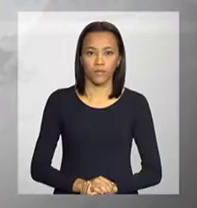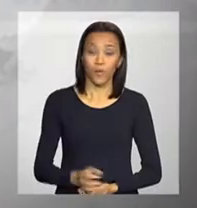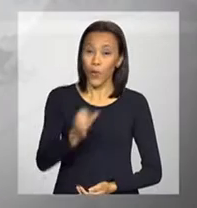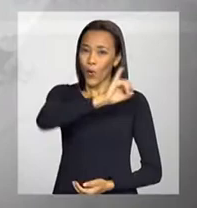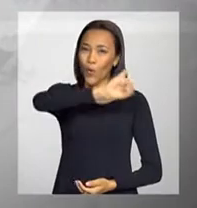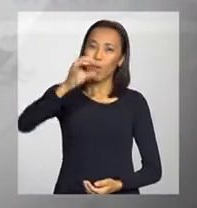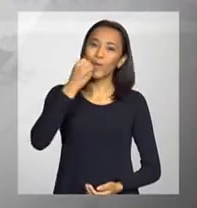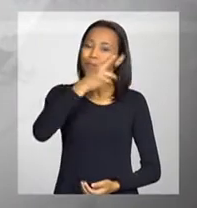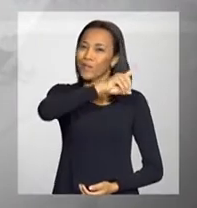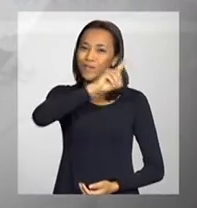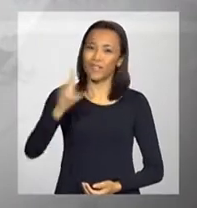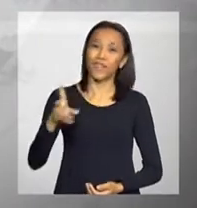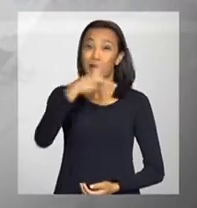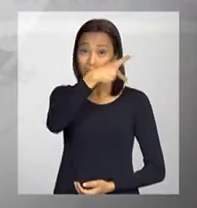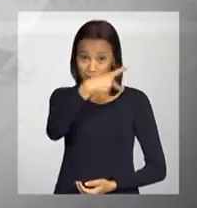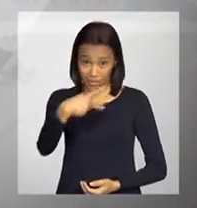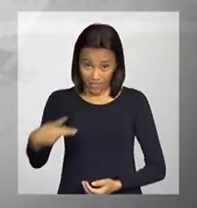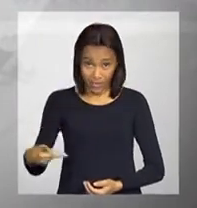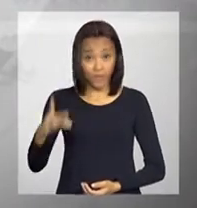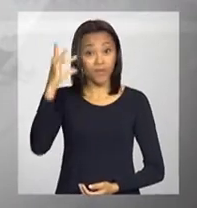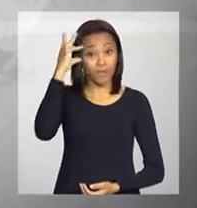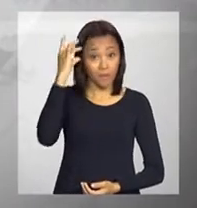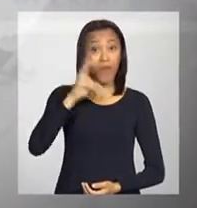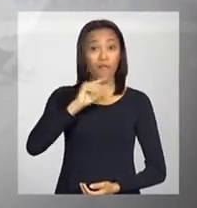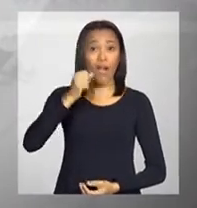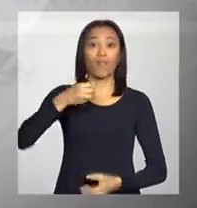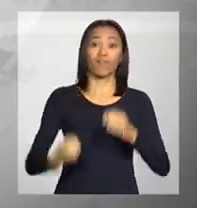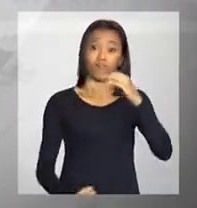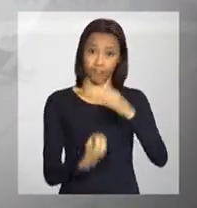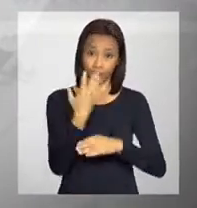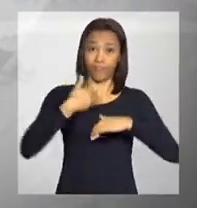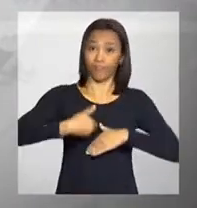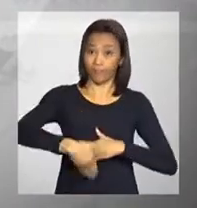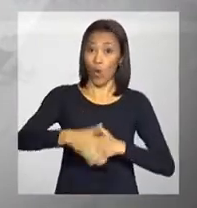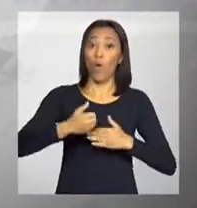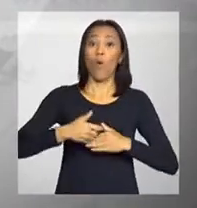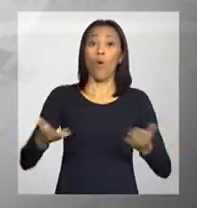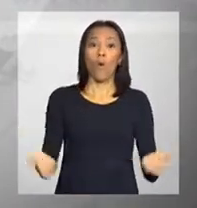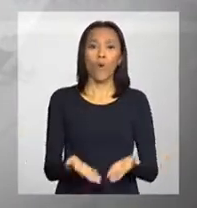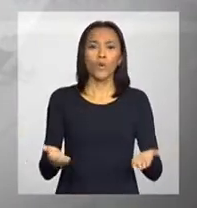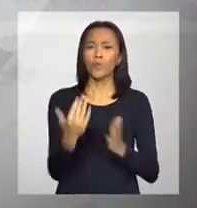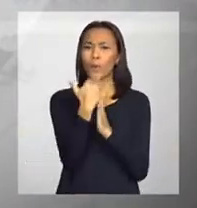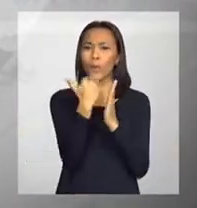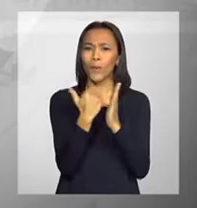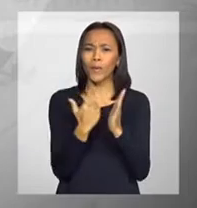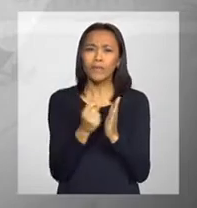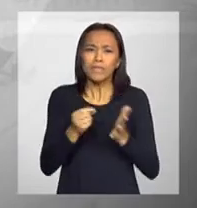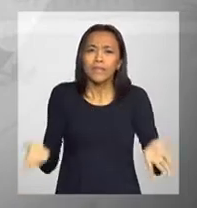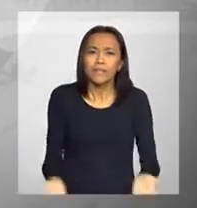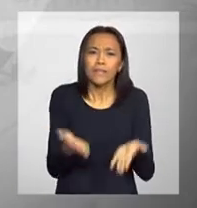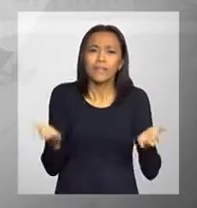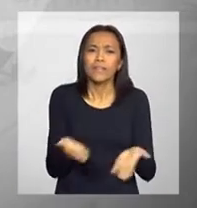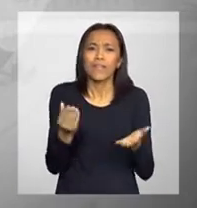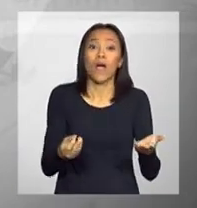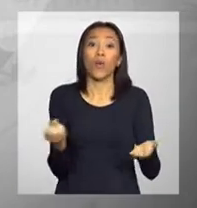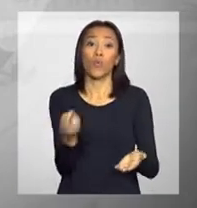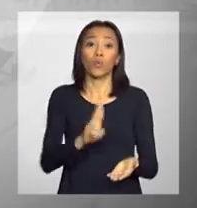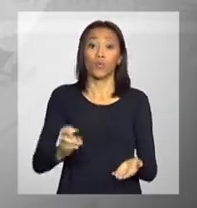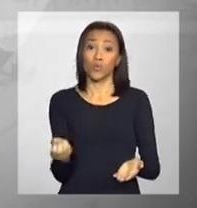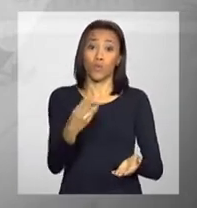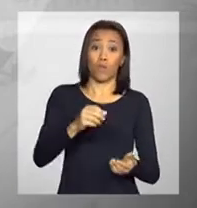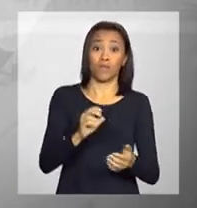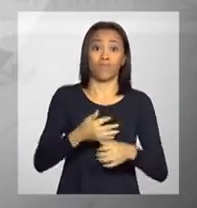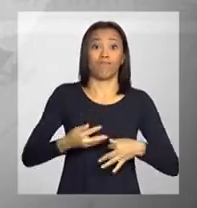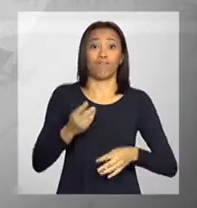Olá, bom dia. A presidenta Dilma Rousseff vai lançar hoje um programa de incentivo à inovação nas empresas.